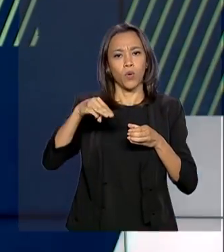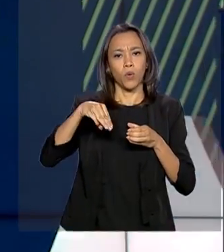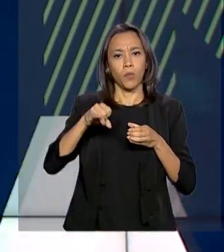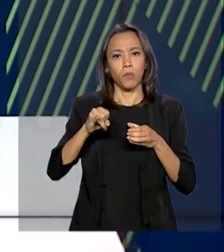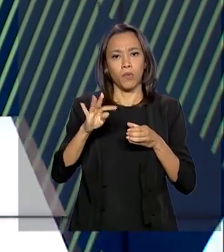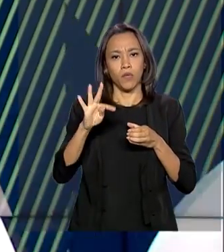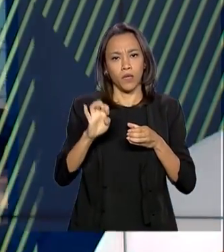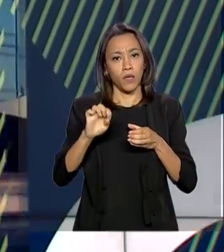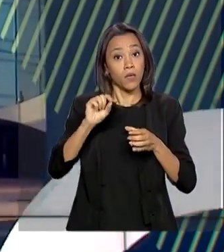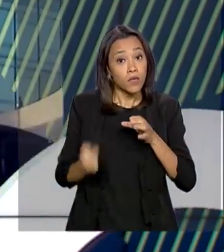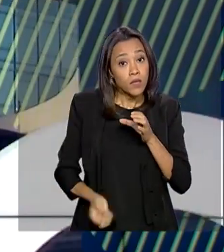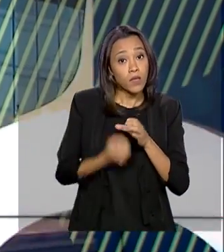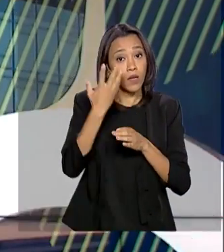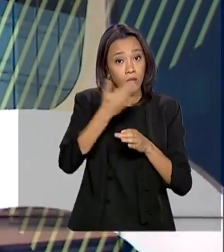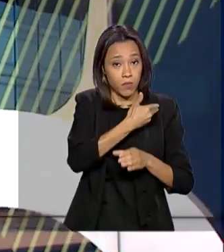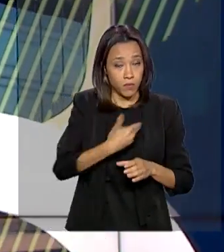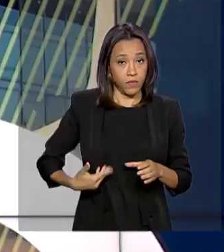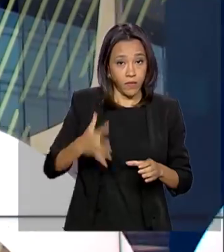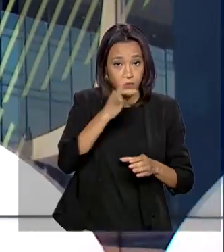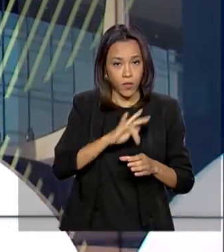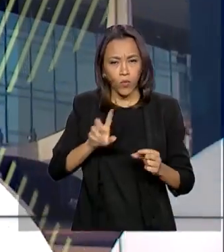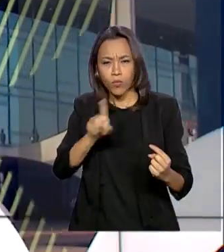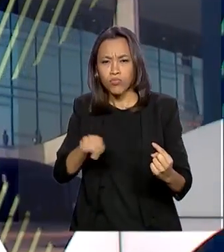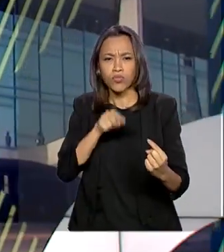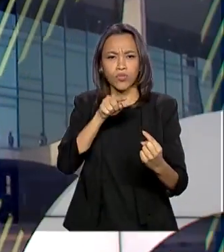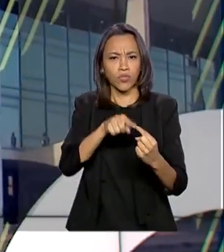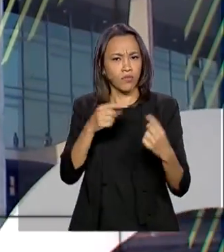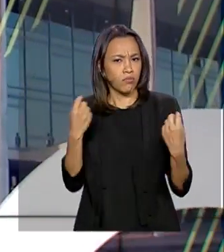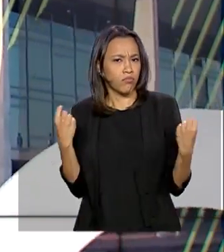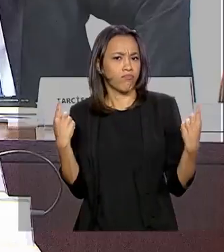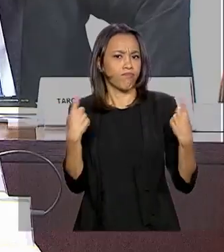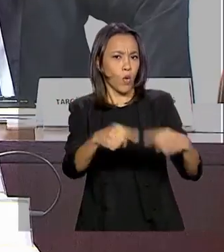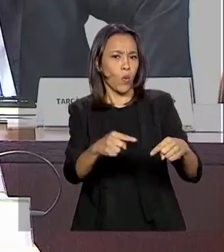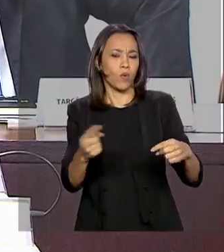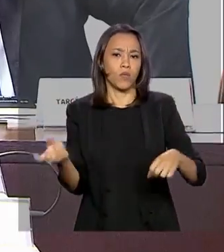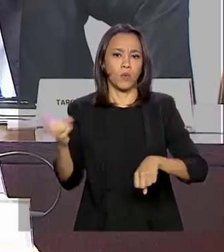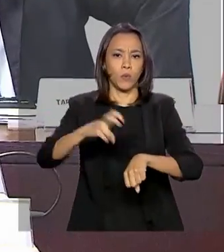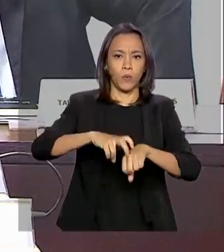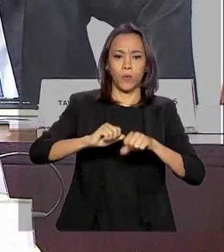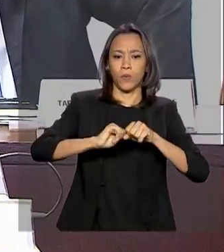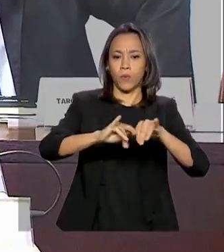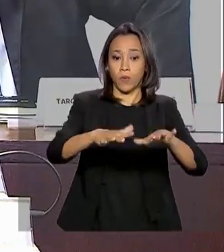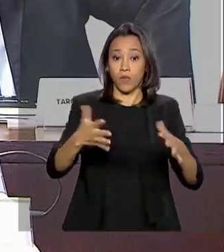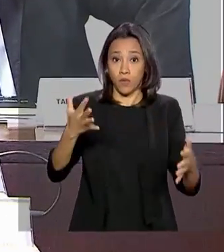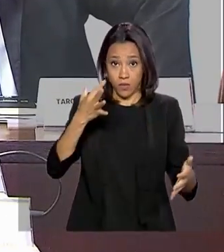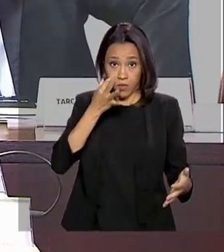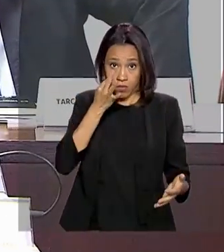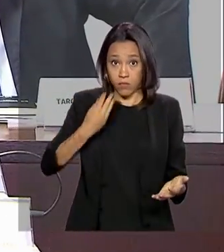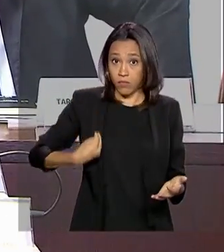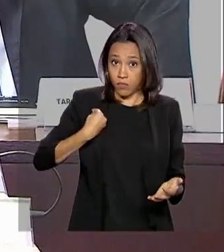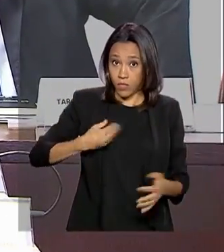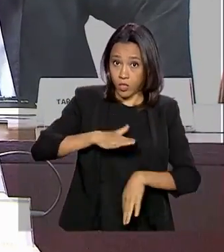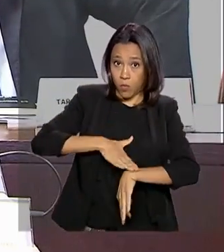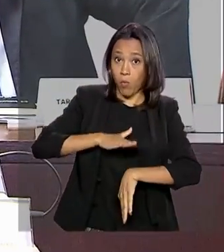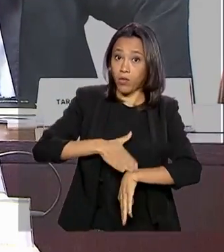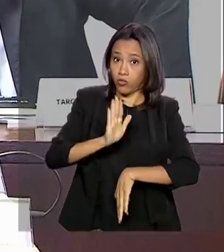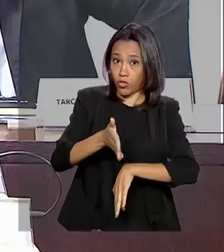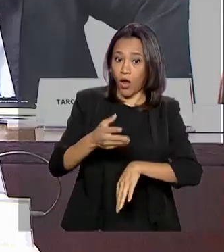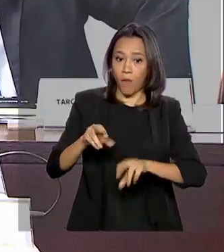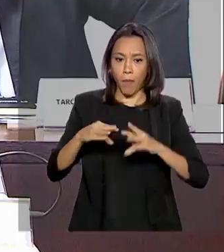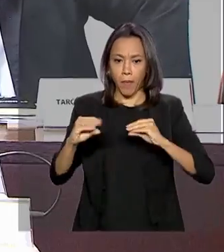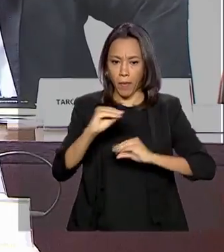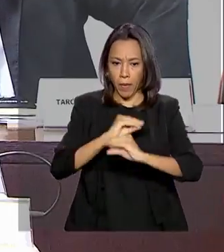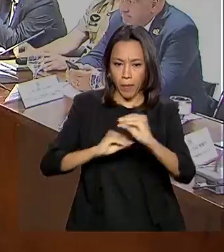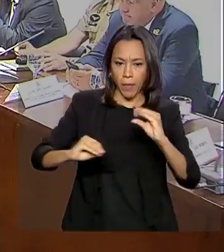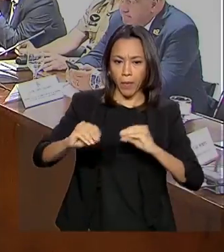para coordenar ações de enfrentamento ao novo coronavírus, está reunido agora no Palácio do Planalto. Participam mais